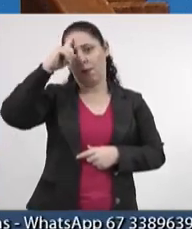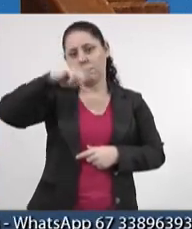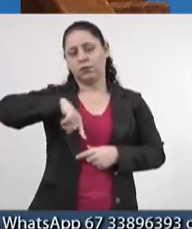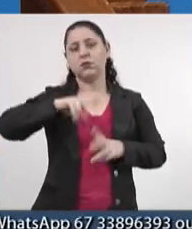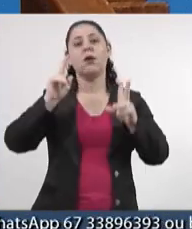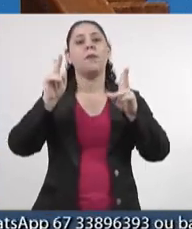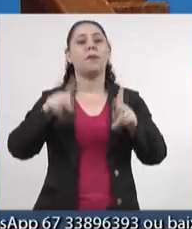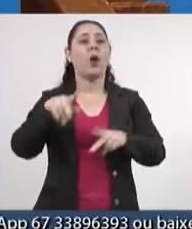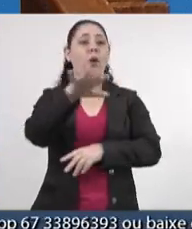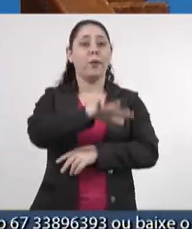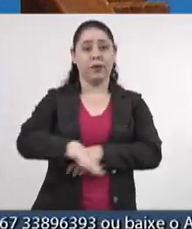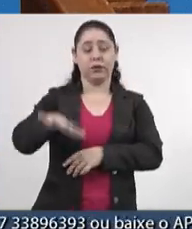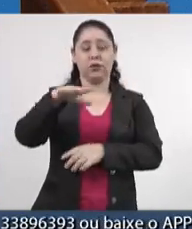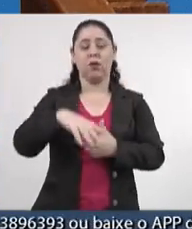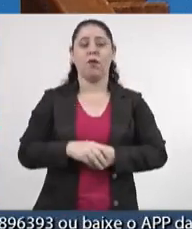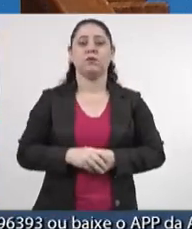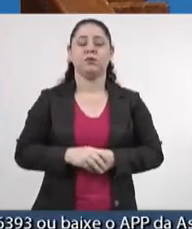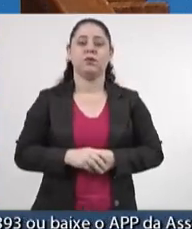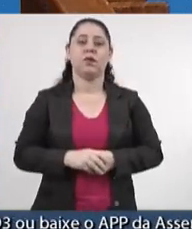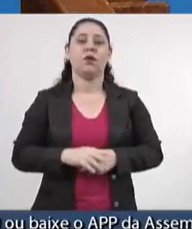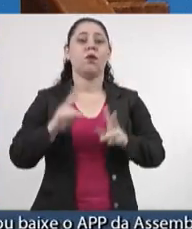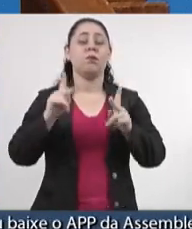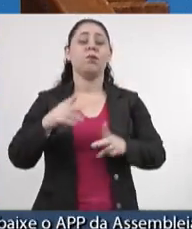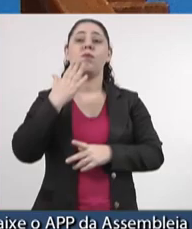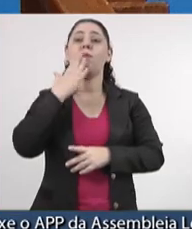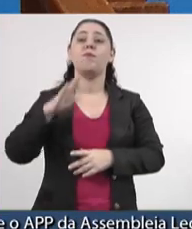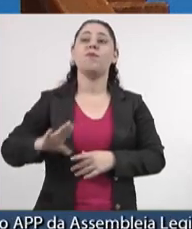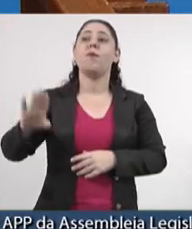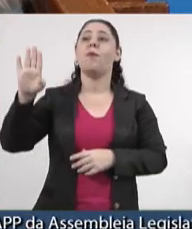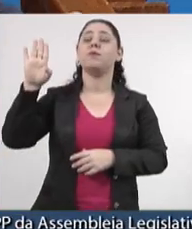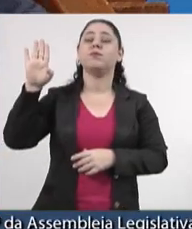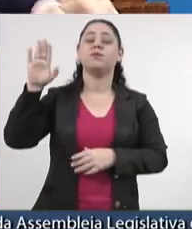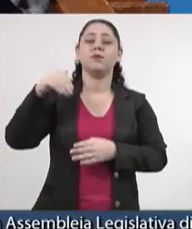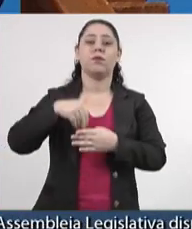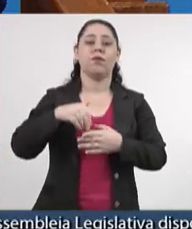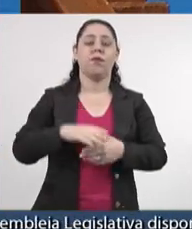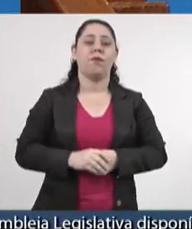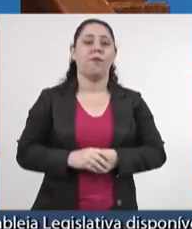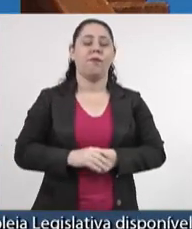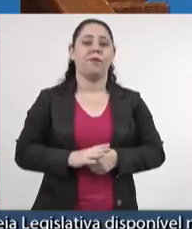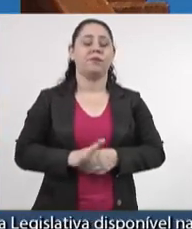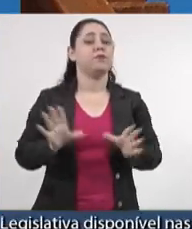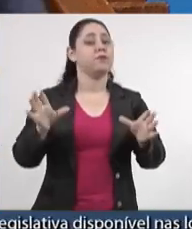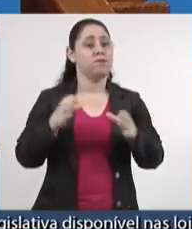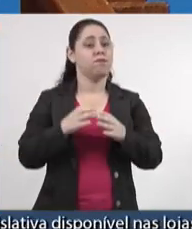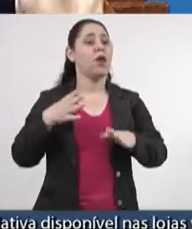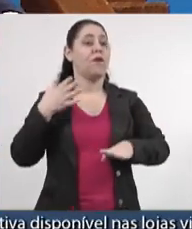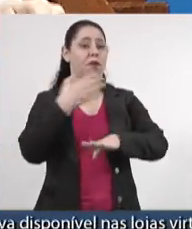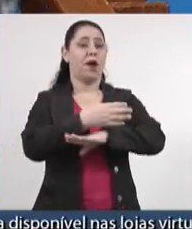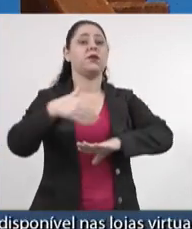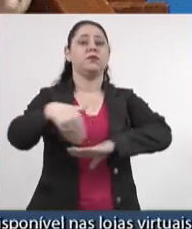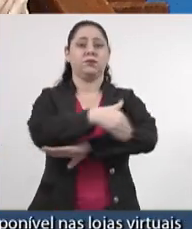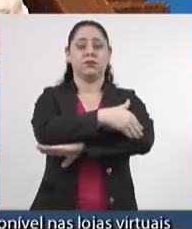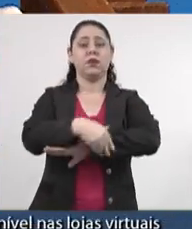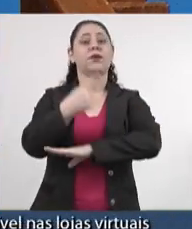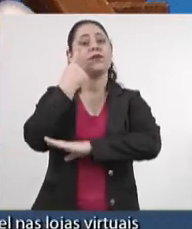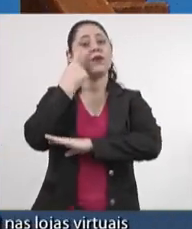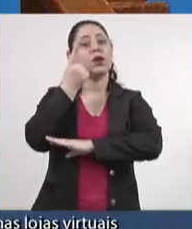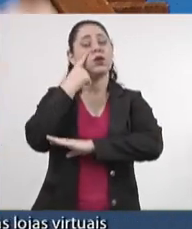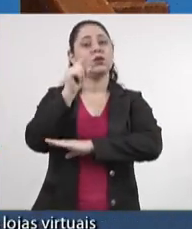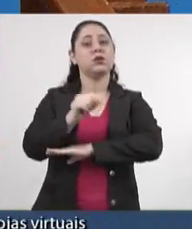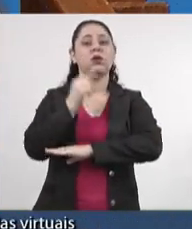ao seu público, ao público que ele pediu votos, ao público que foi para as ruas, ao público que viu